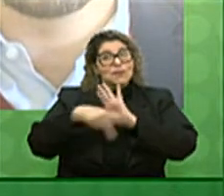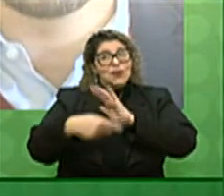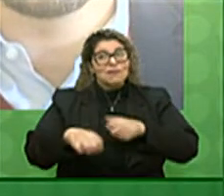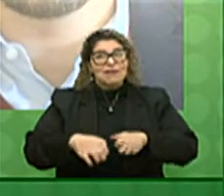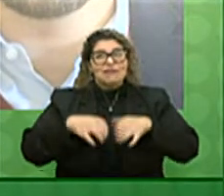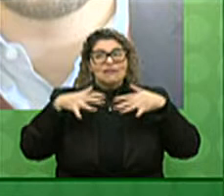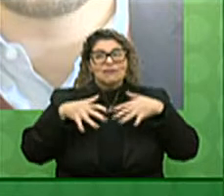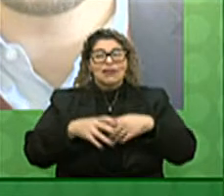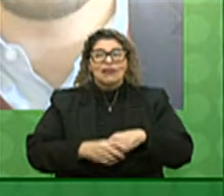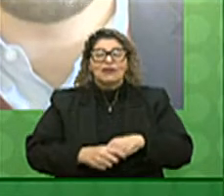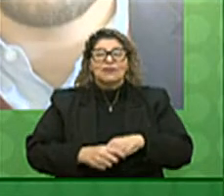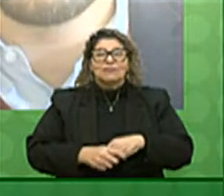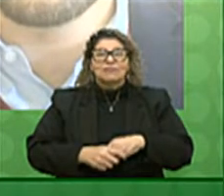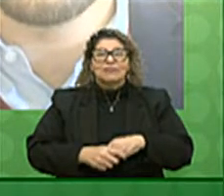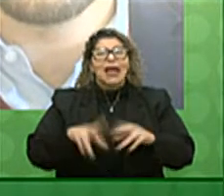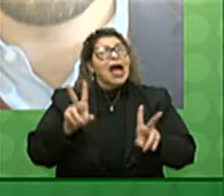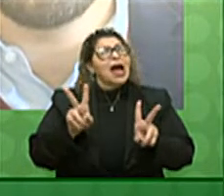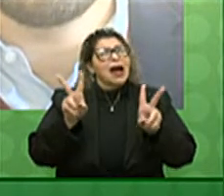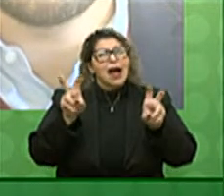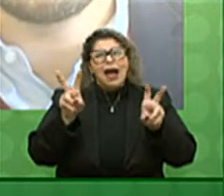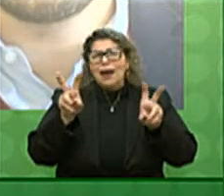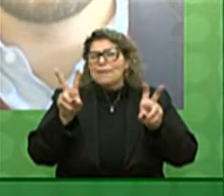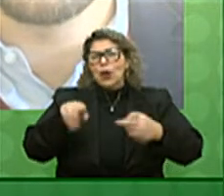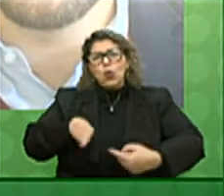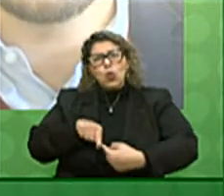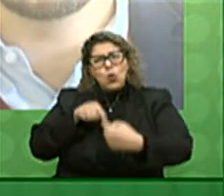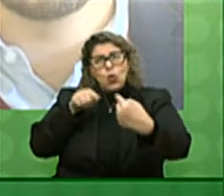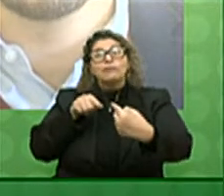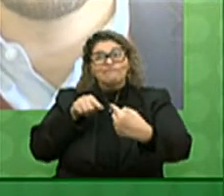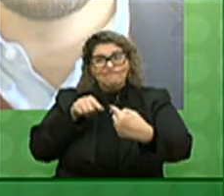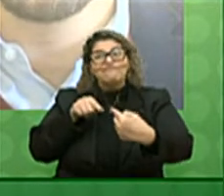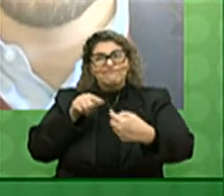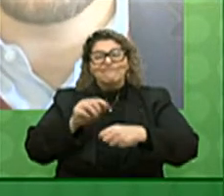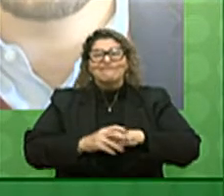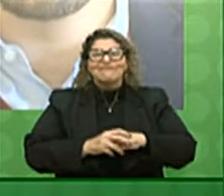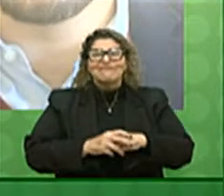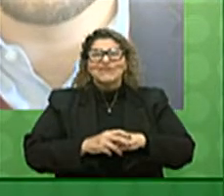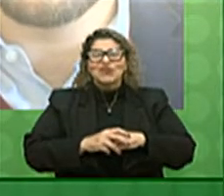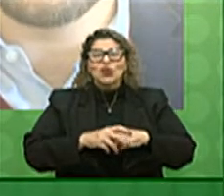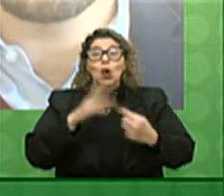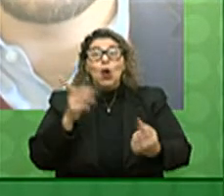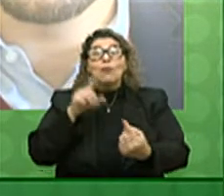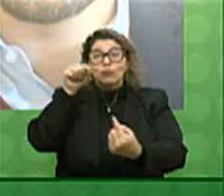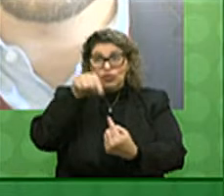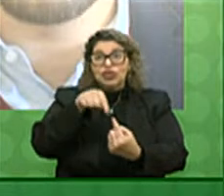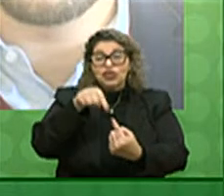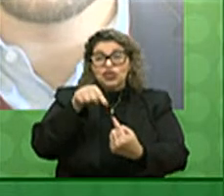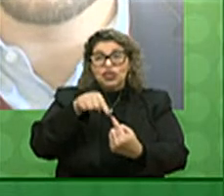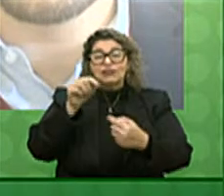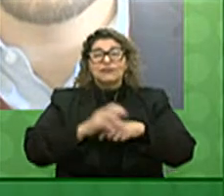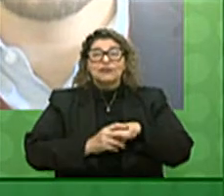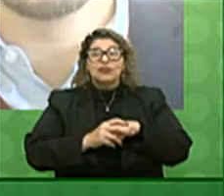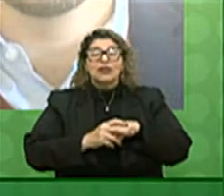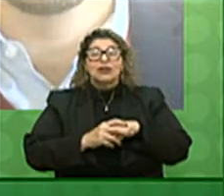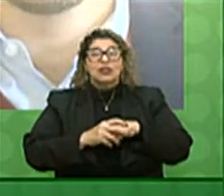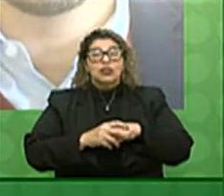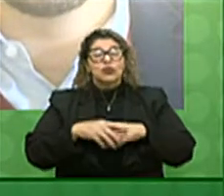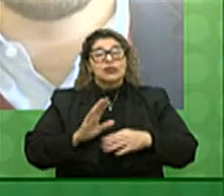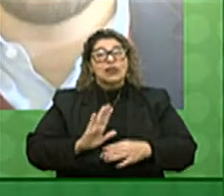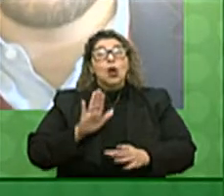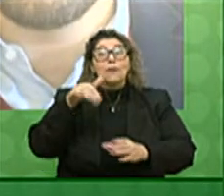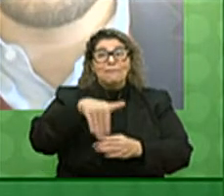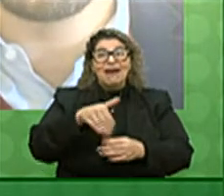esta pauta da competitividade como norte do seu mandato frente à Assembleia Legislativa,